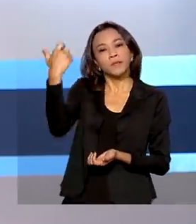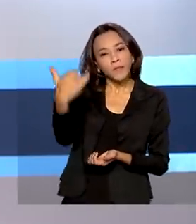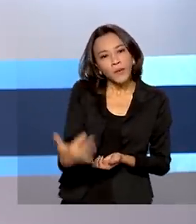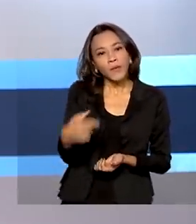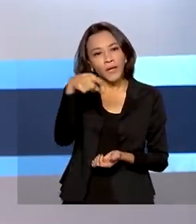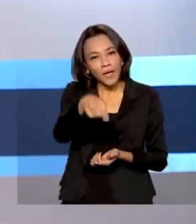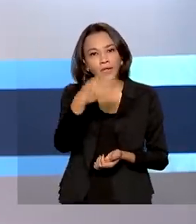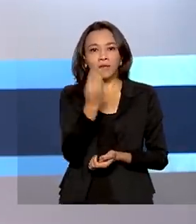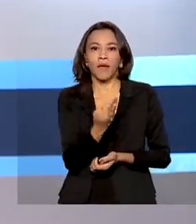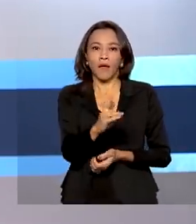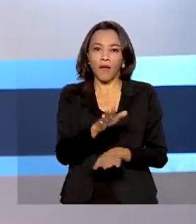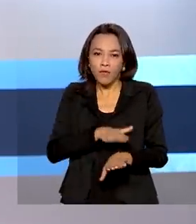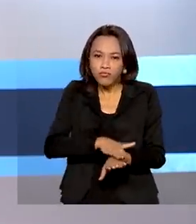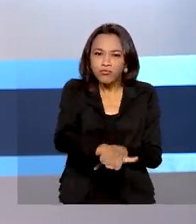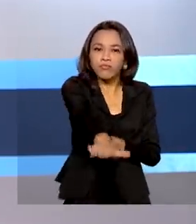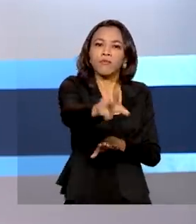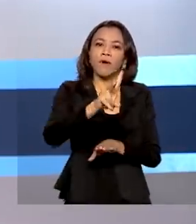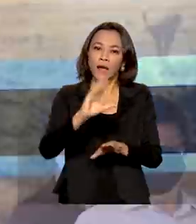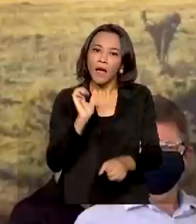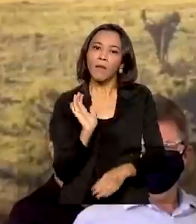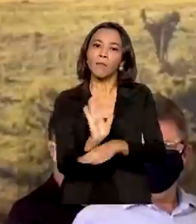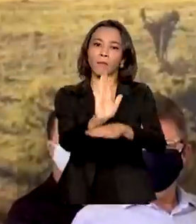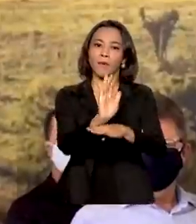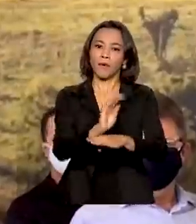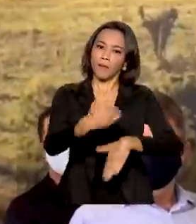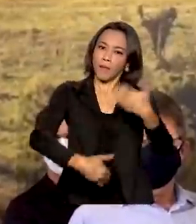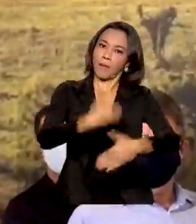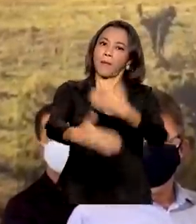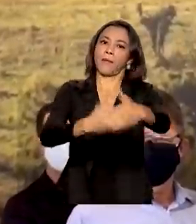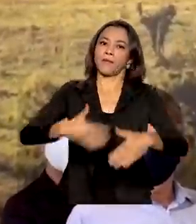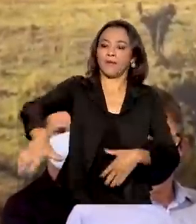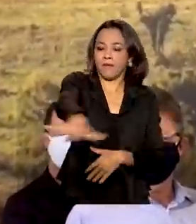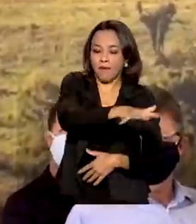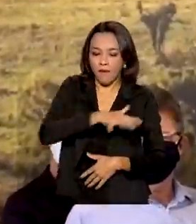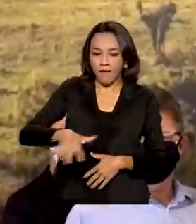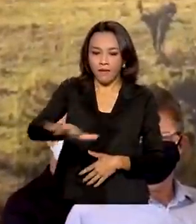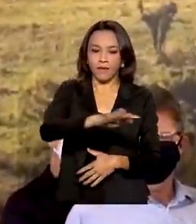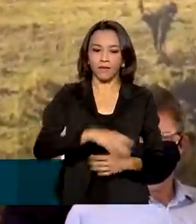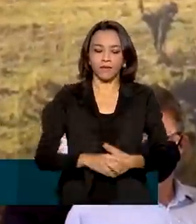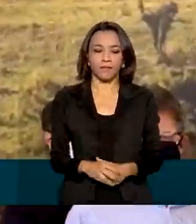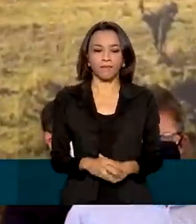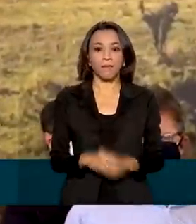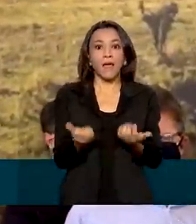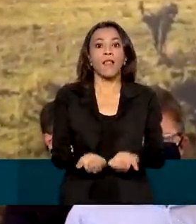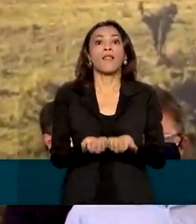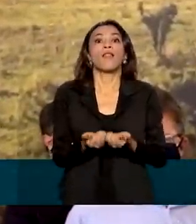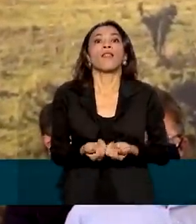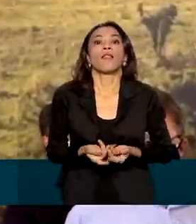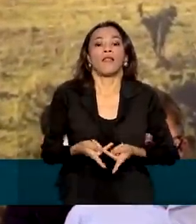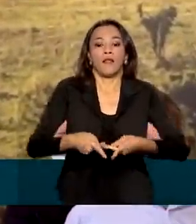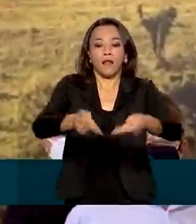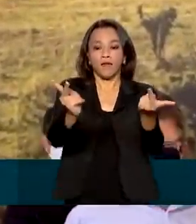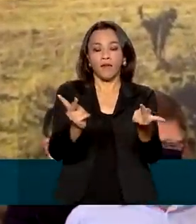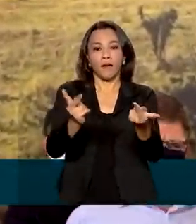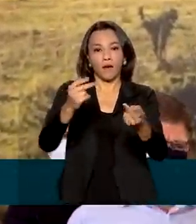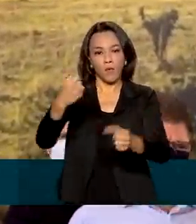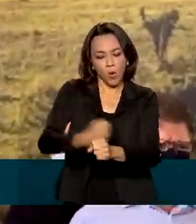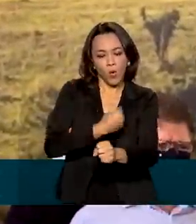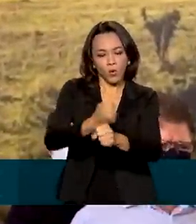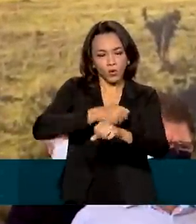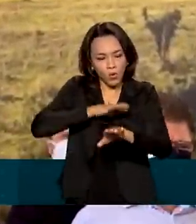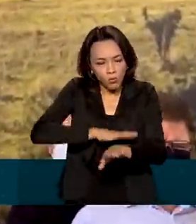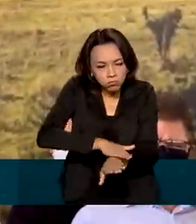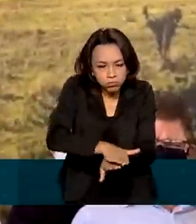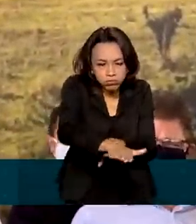garantir desenvolvimento para a região. Trazer uma estrada, no final das contas, significa trazer prosperidade.